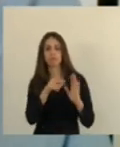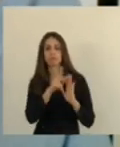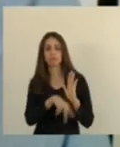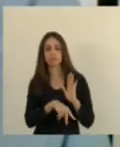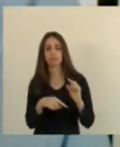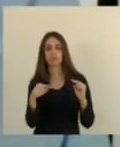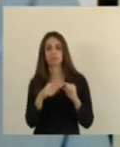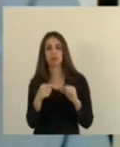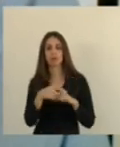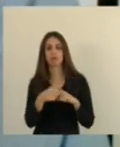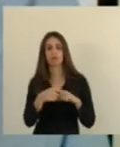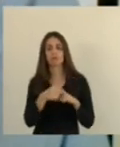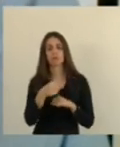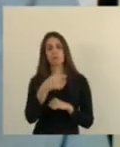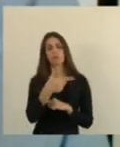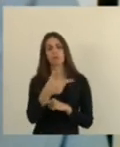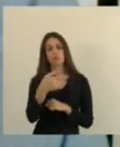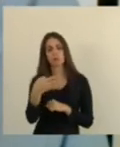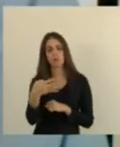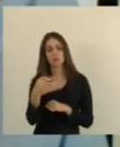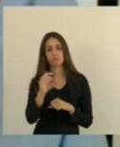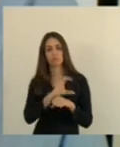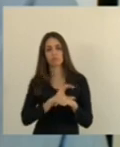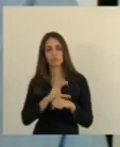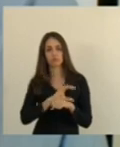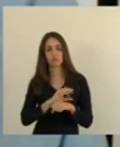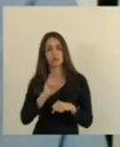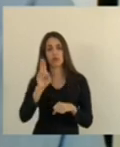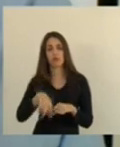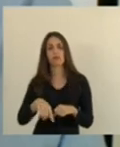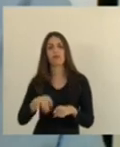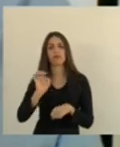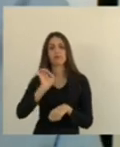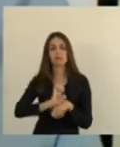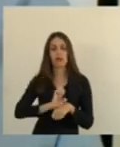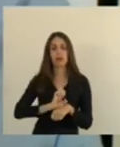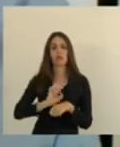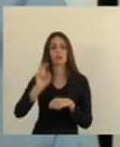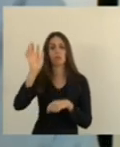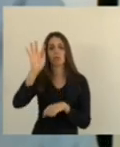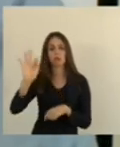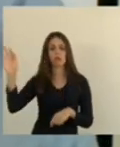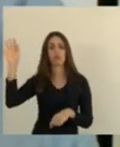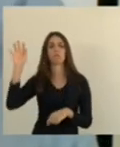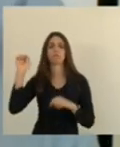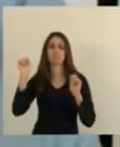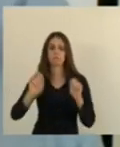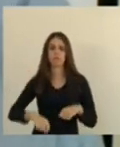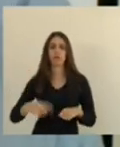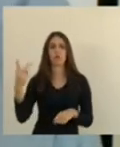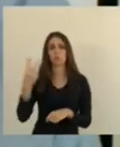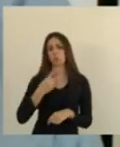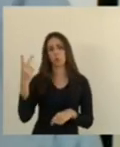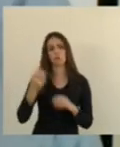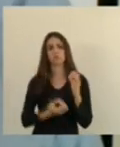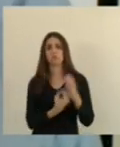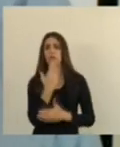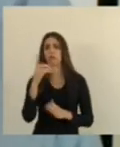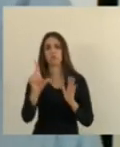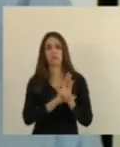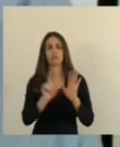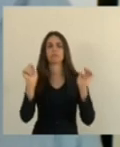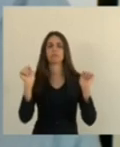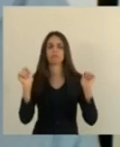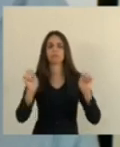artigo 24 da constituição compete à união aos estados e ao distrito federal legislar concorrentemente sobre questões no